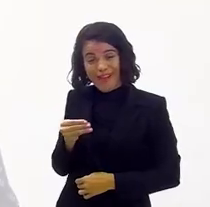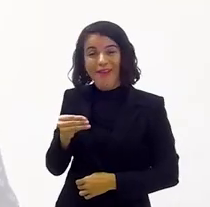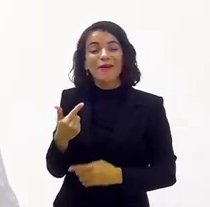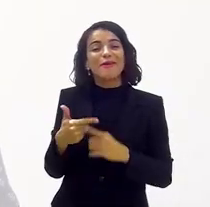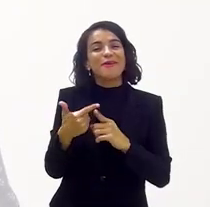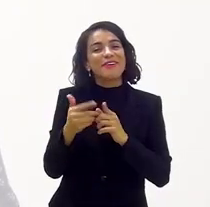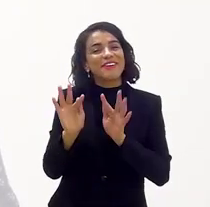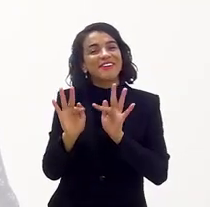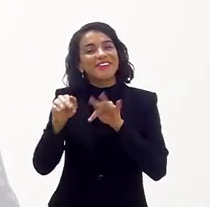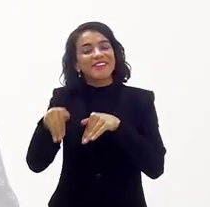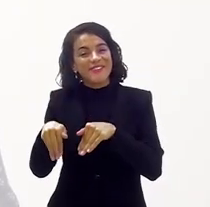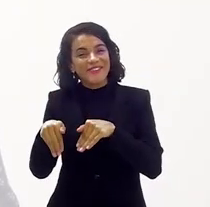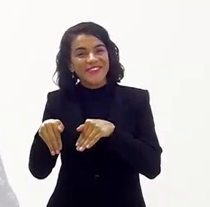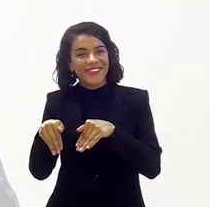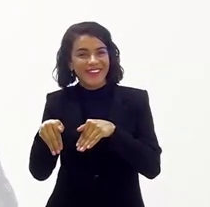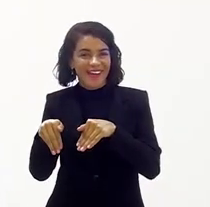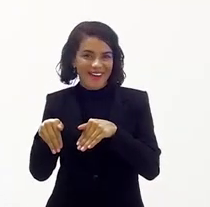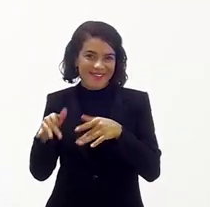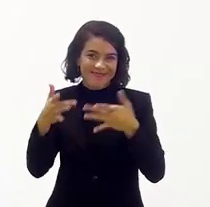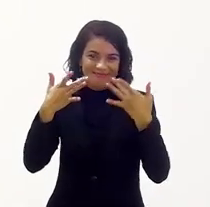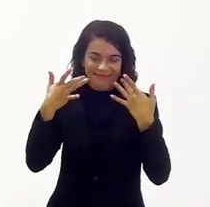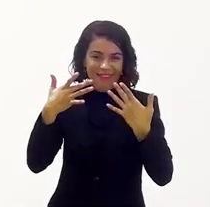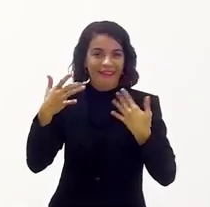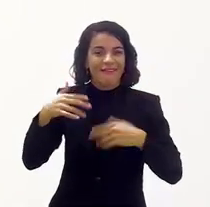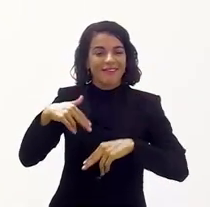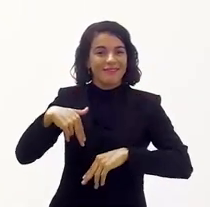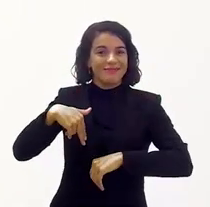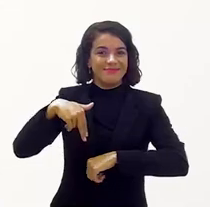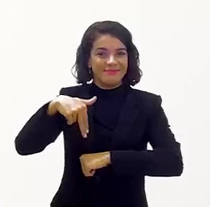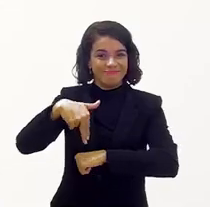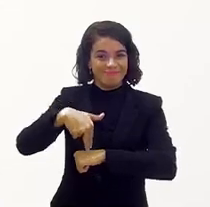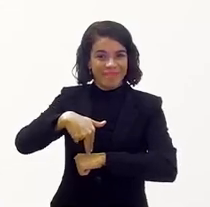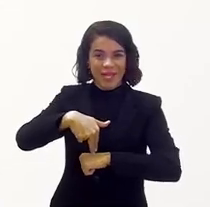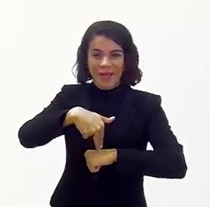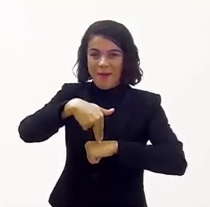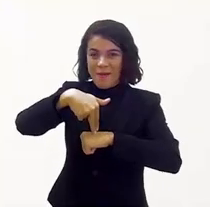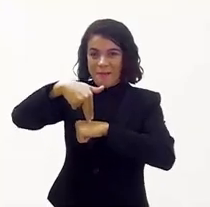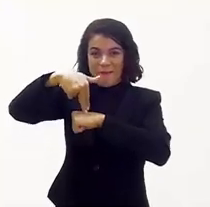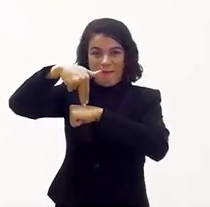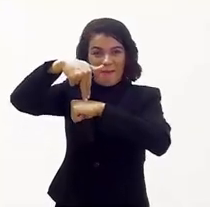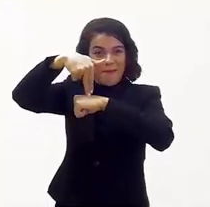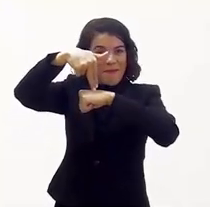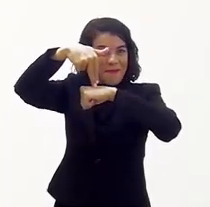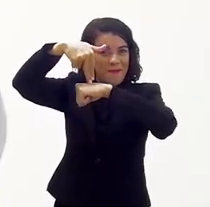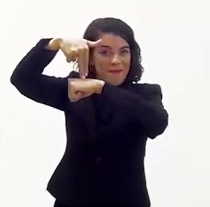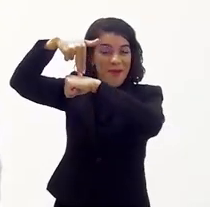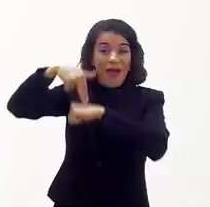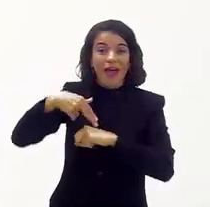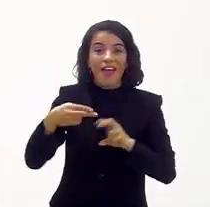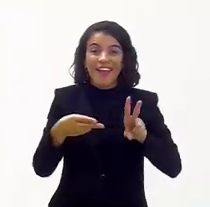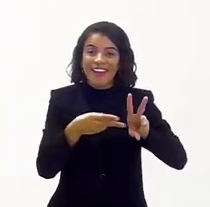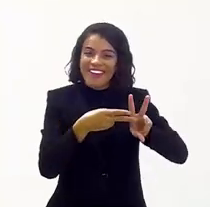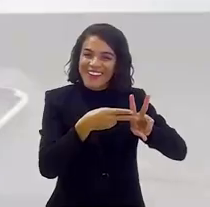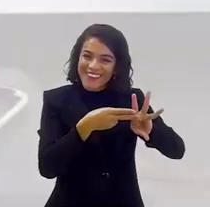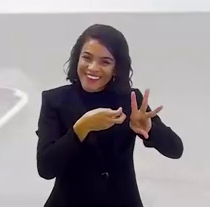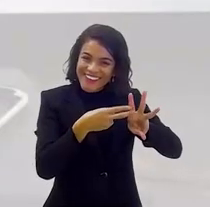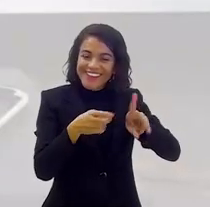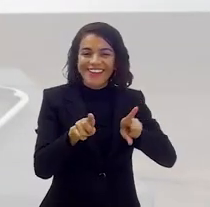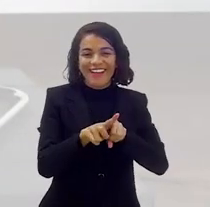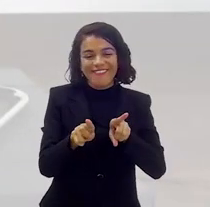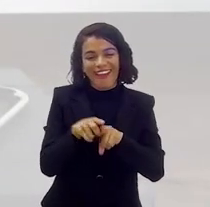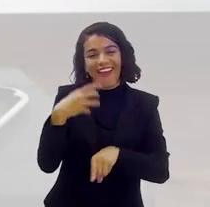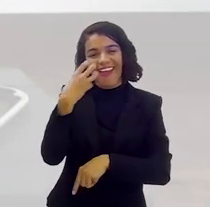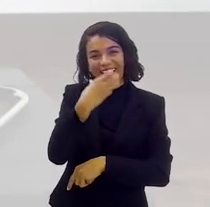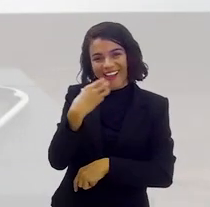Foi, porque no final, ele subia no elevador, já um índio, e os índios todos, e a